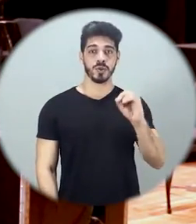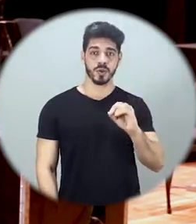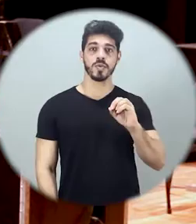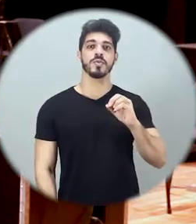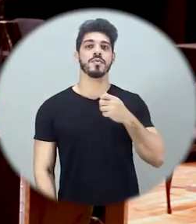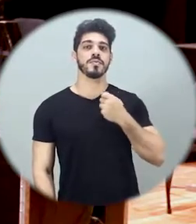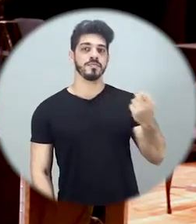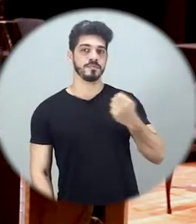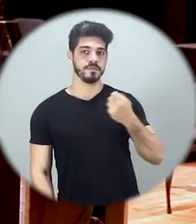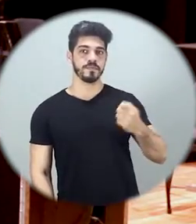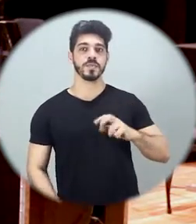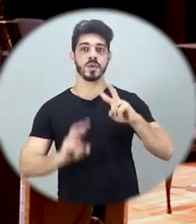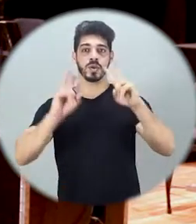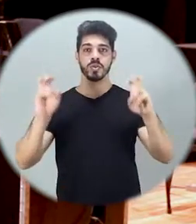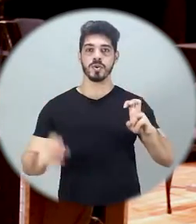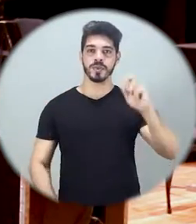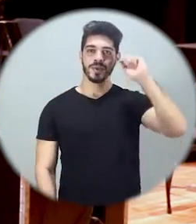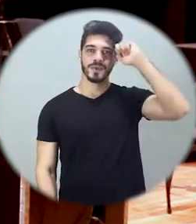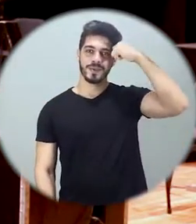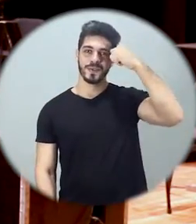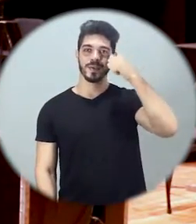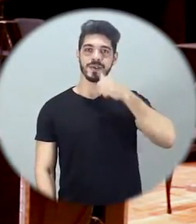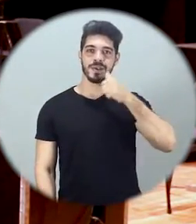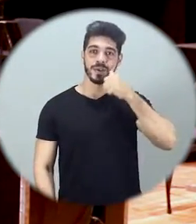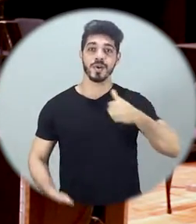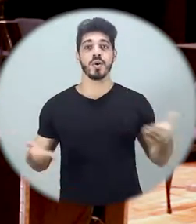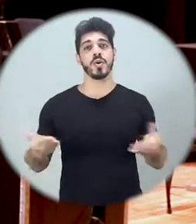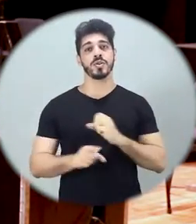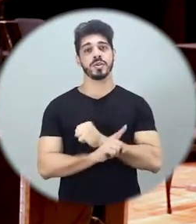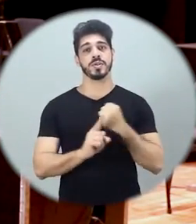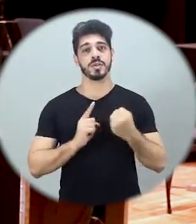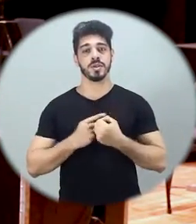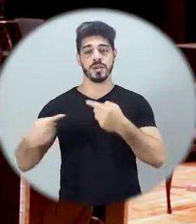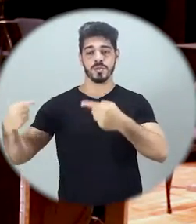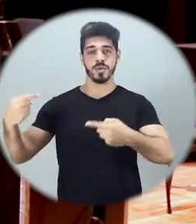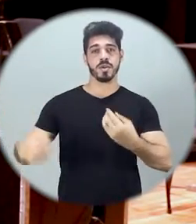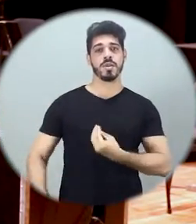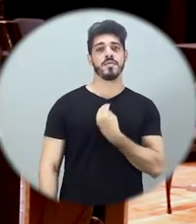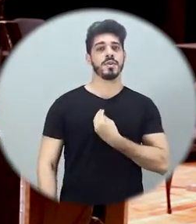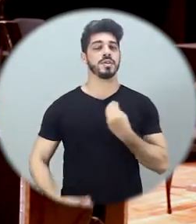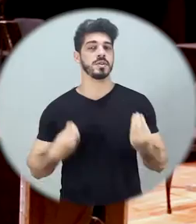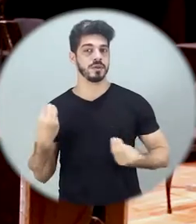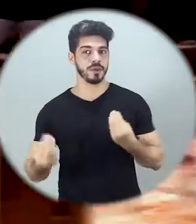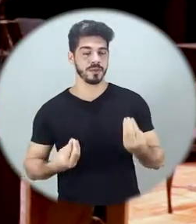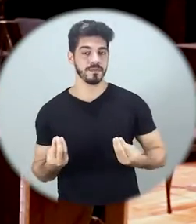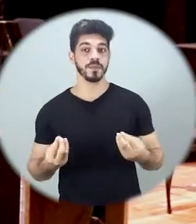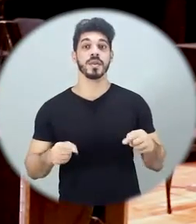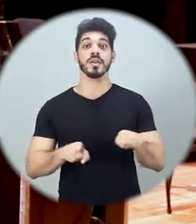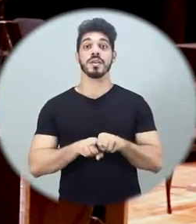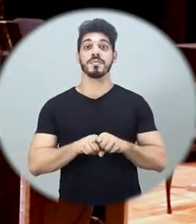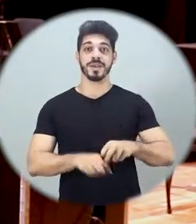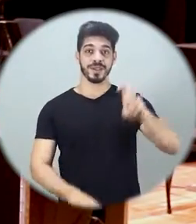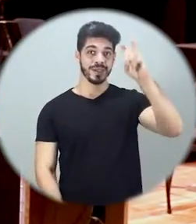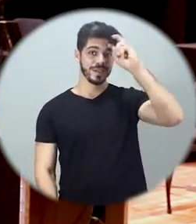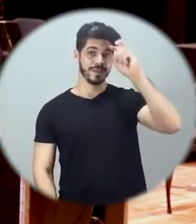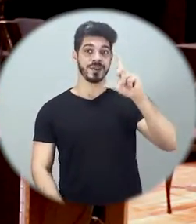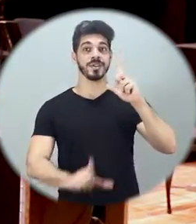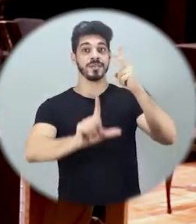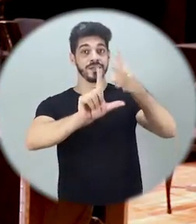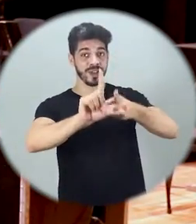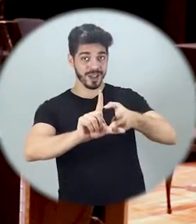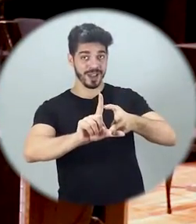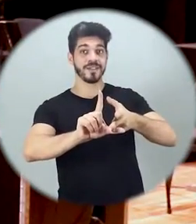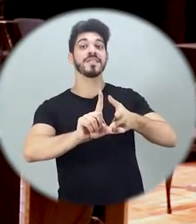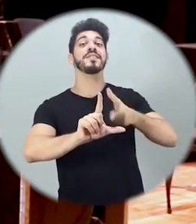debater o tema A Mulher Negra Contemporânea, na vida e na política brasileira. O Panapaná, na